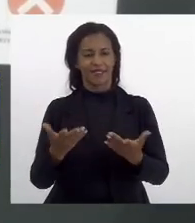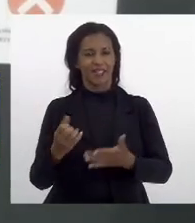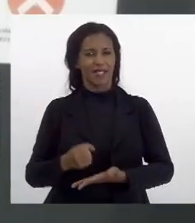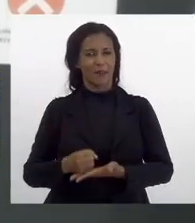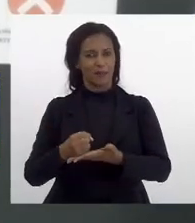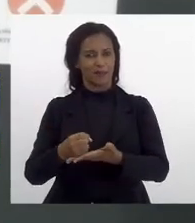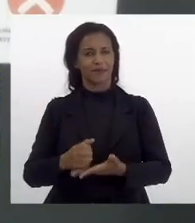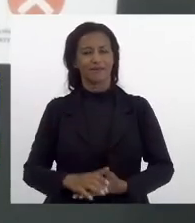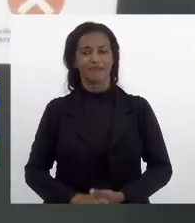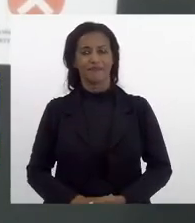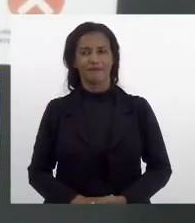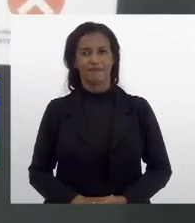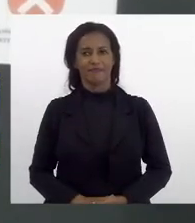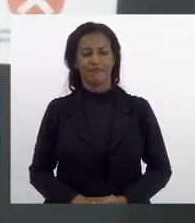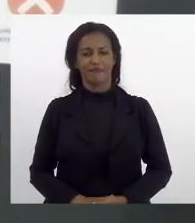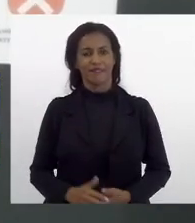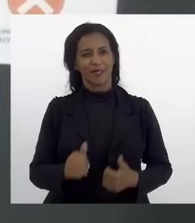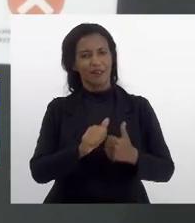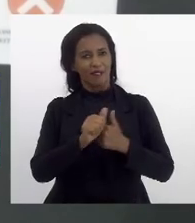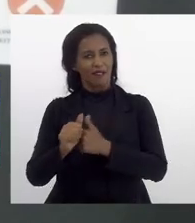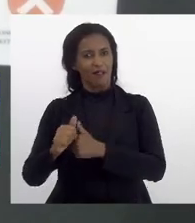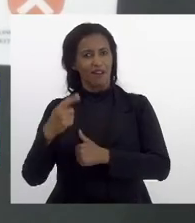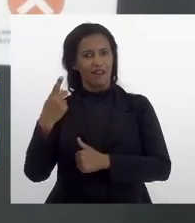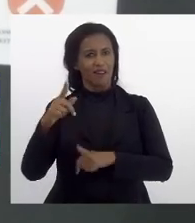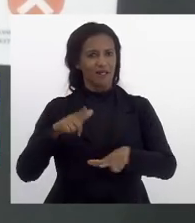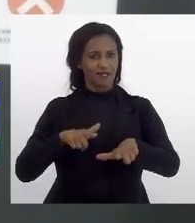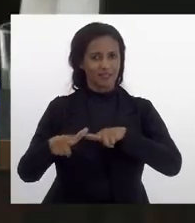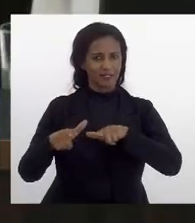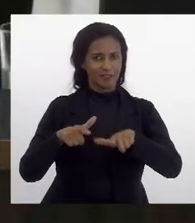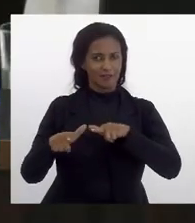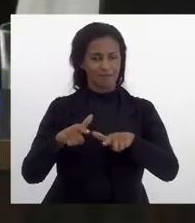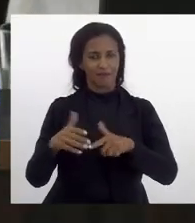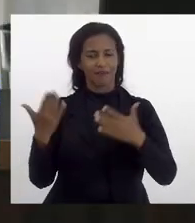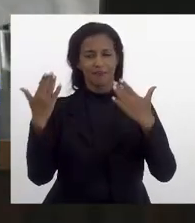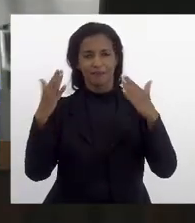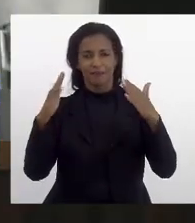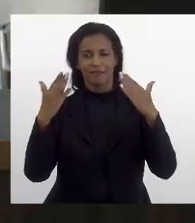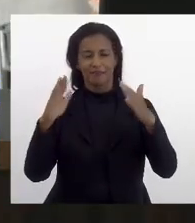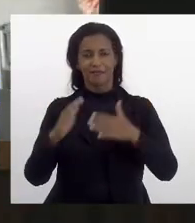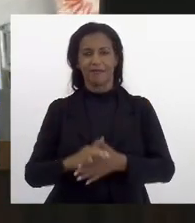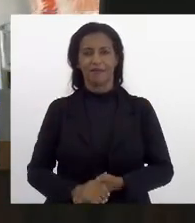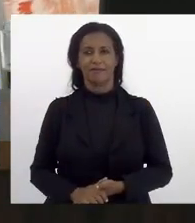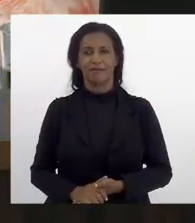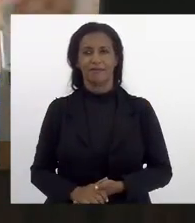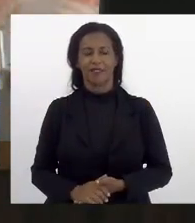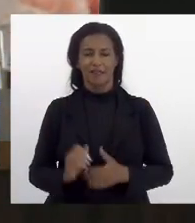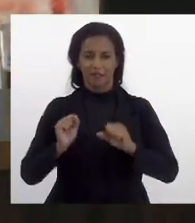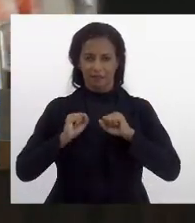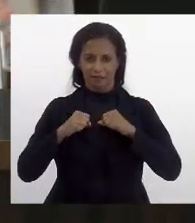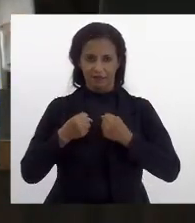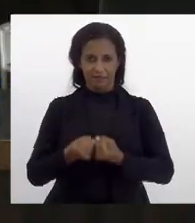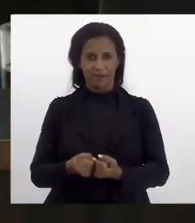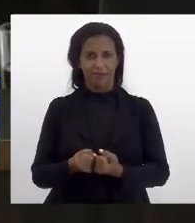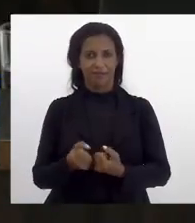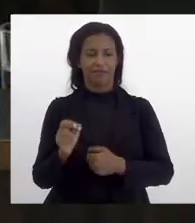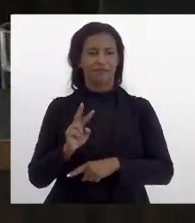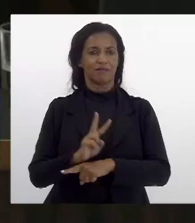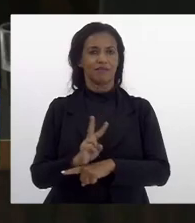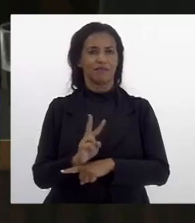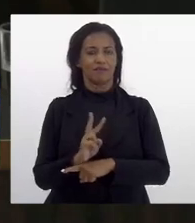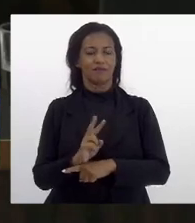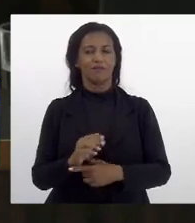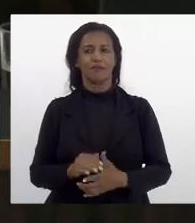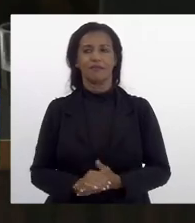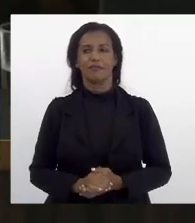apoio temos acompanhado o trabalho de vossa excelência parabéns pela pelo empenho fiscalização declaração